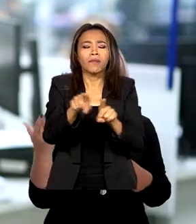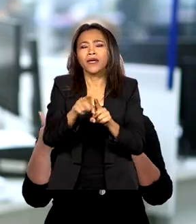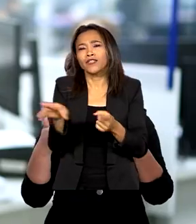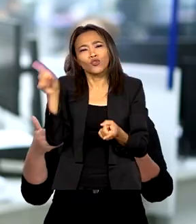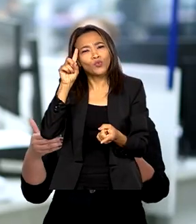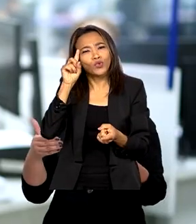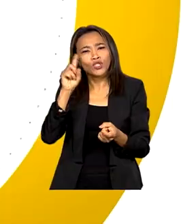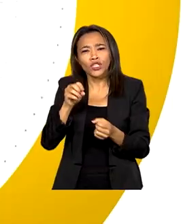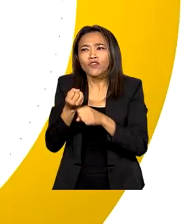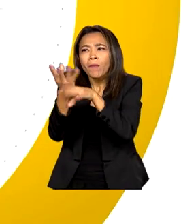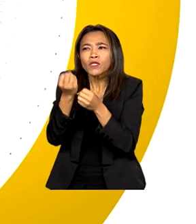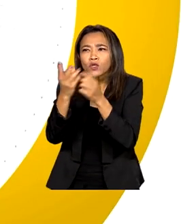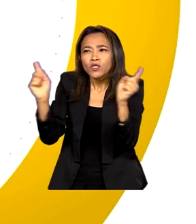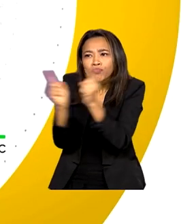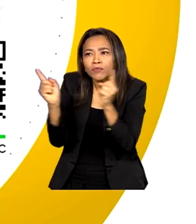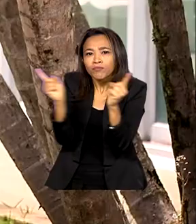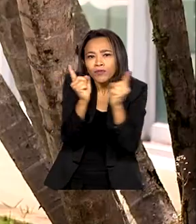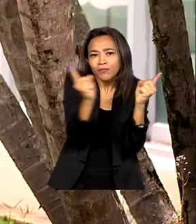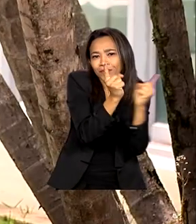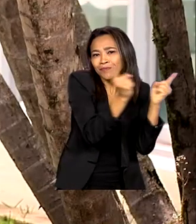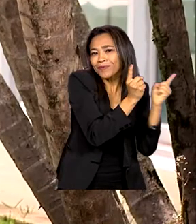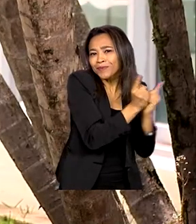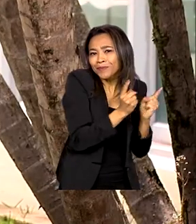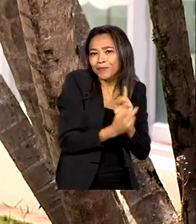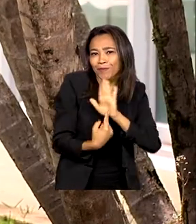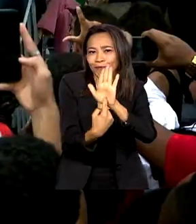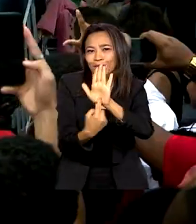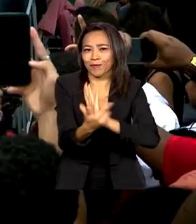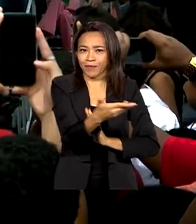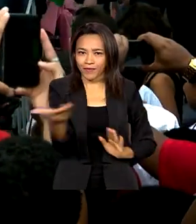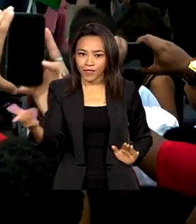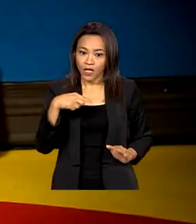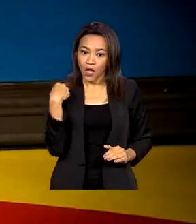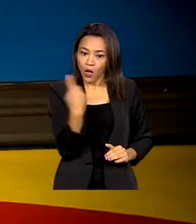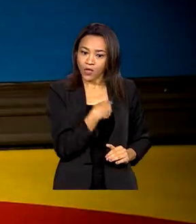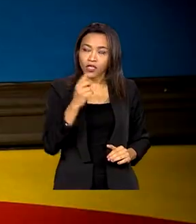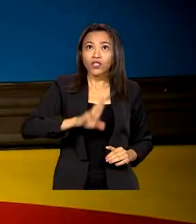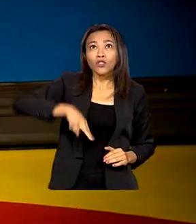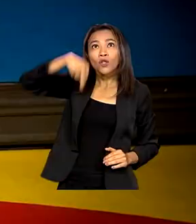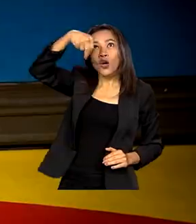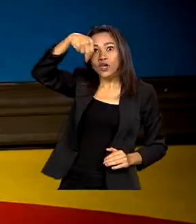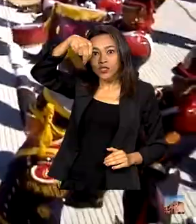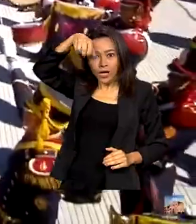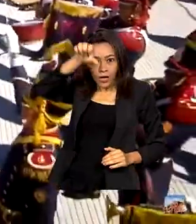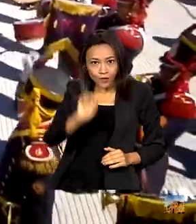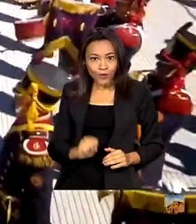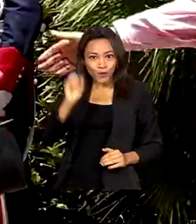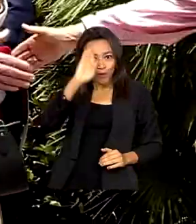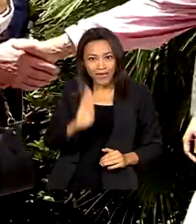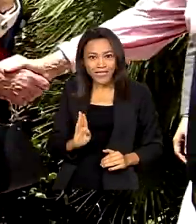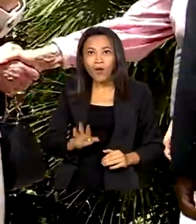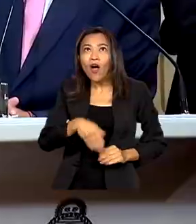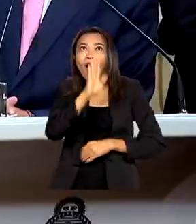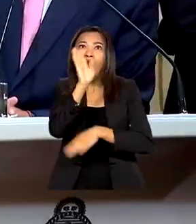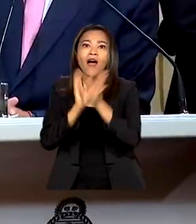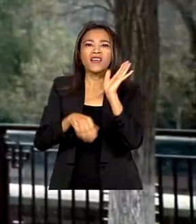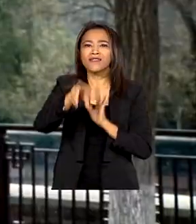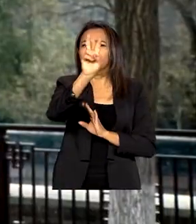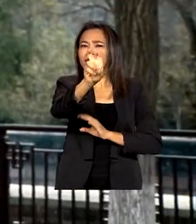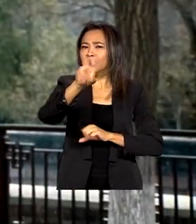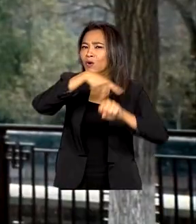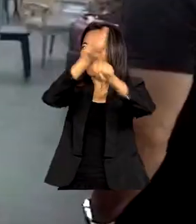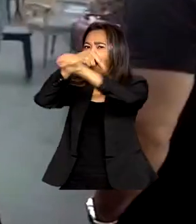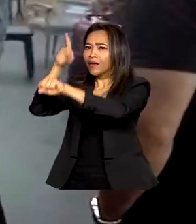diários com notícias e serviços. Nossas equipes já estiveram de norte a sul do Brasil e também em cinco países,